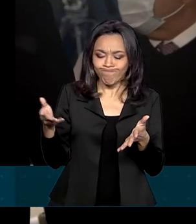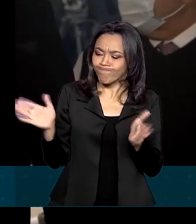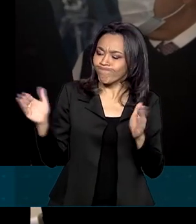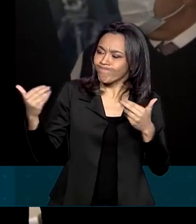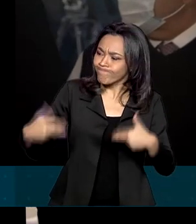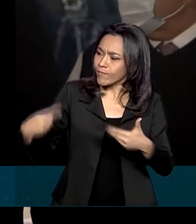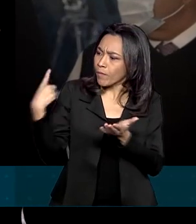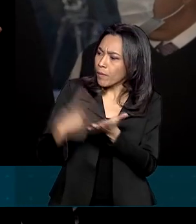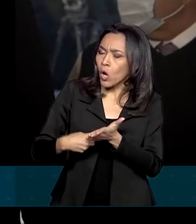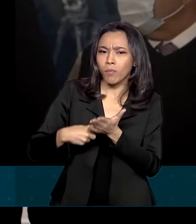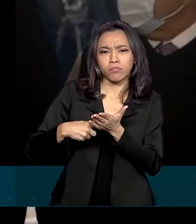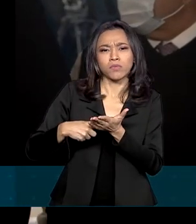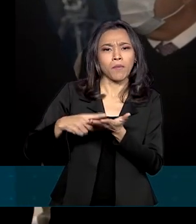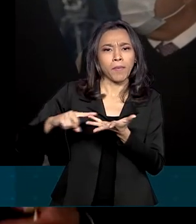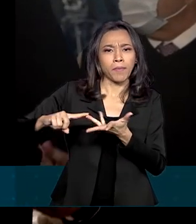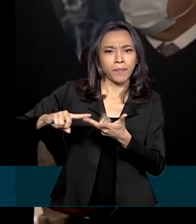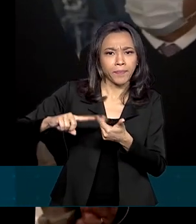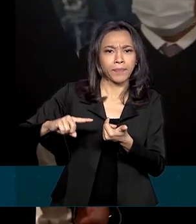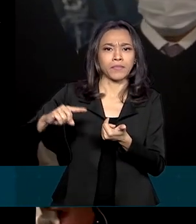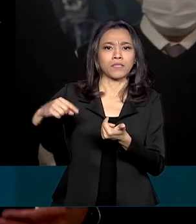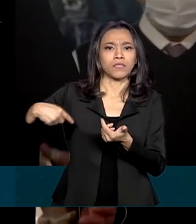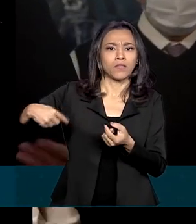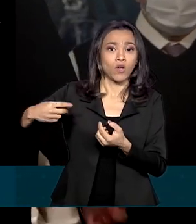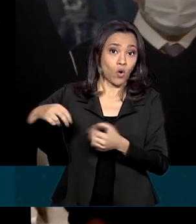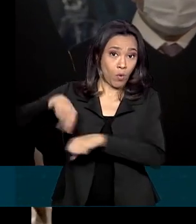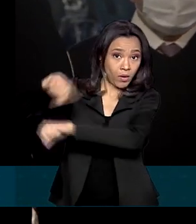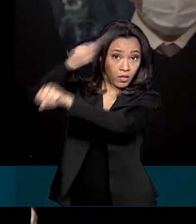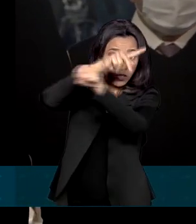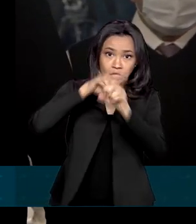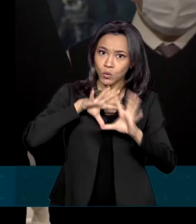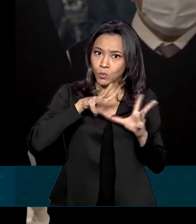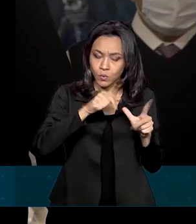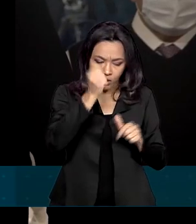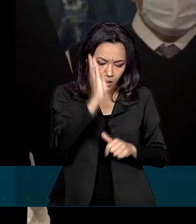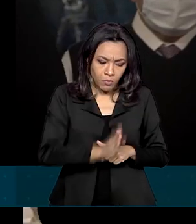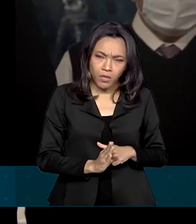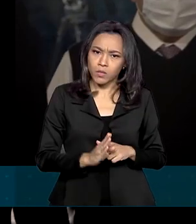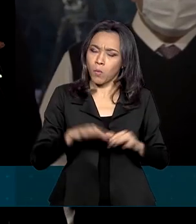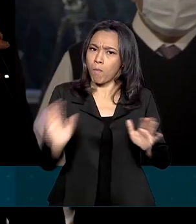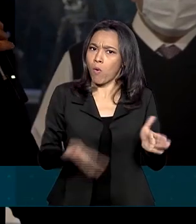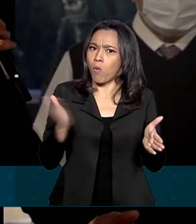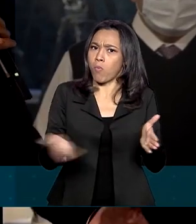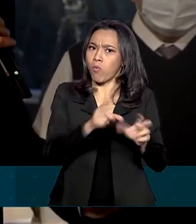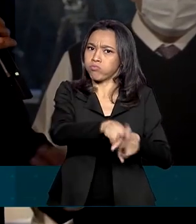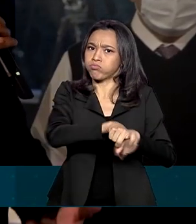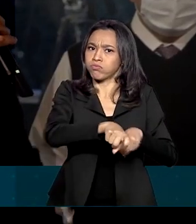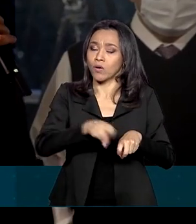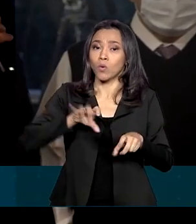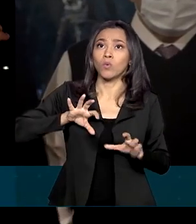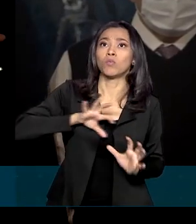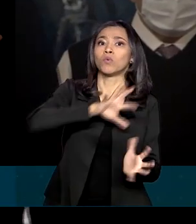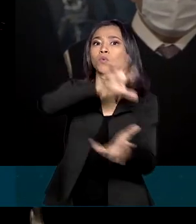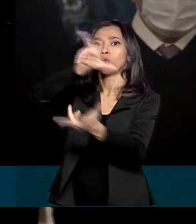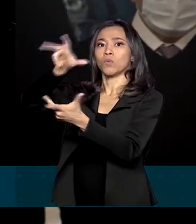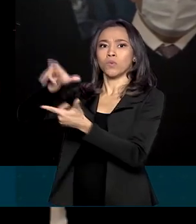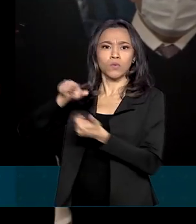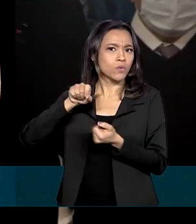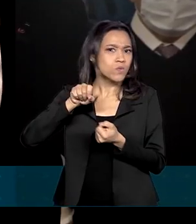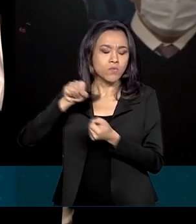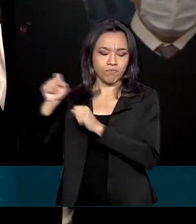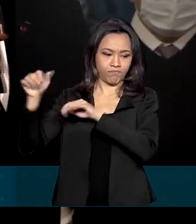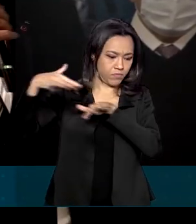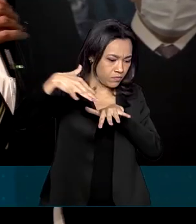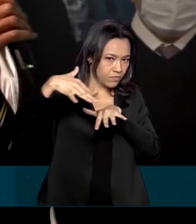excelentes acordos em tudo aquilo que o campo produz. O mundo passou a